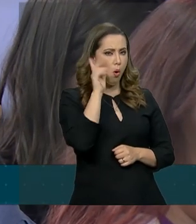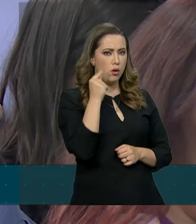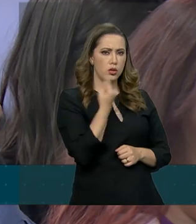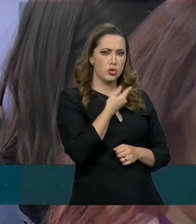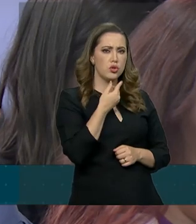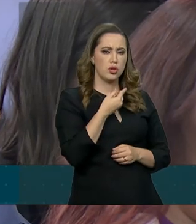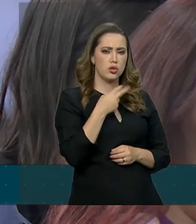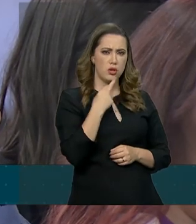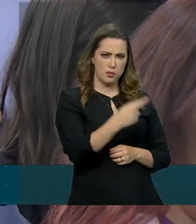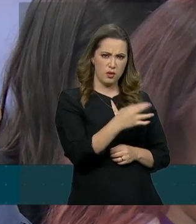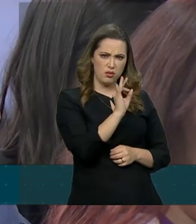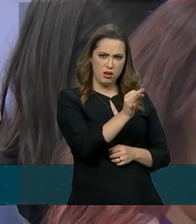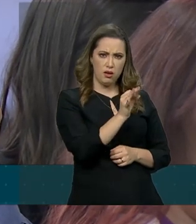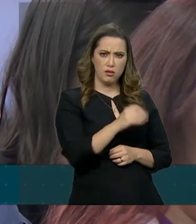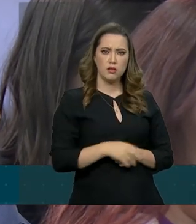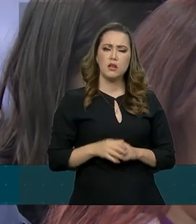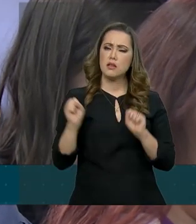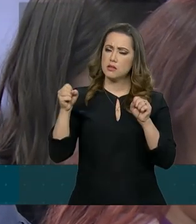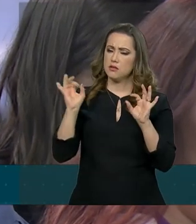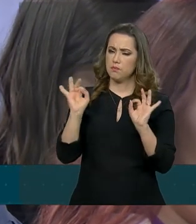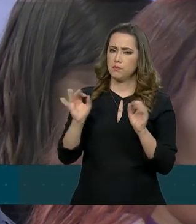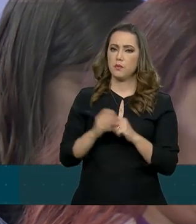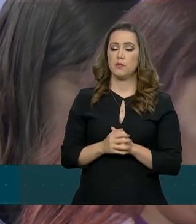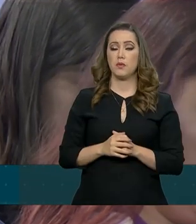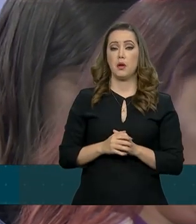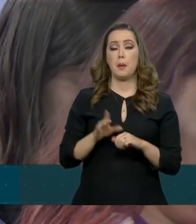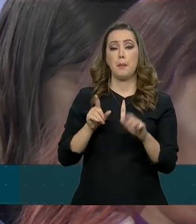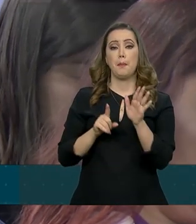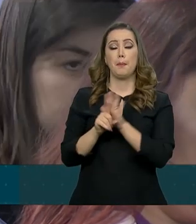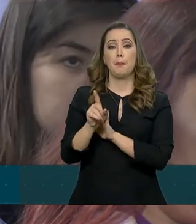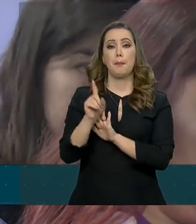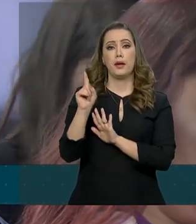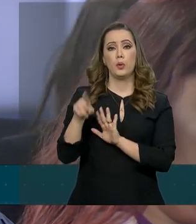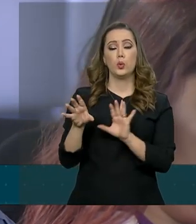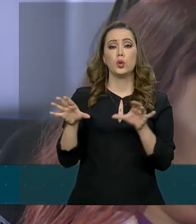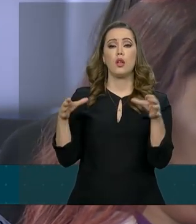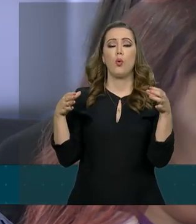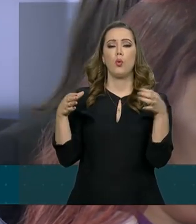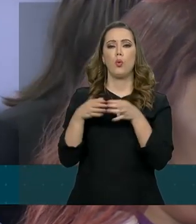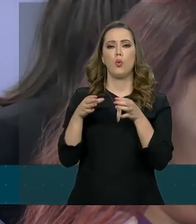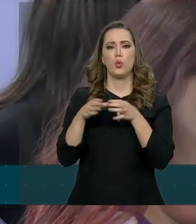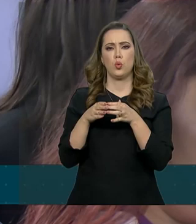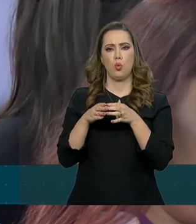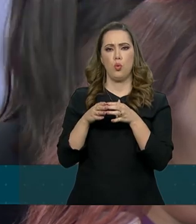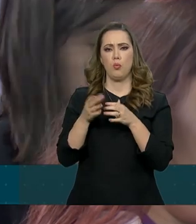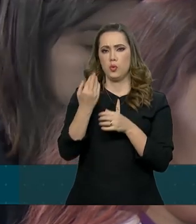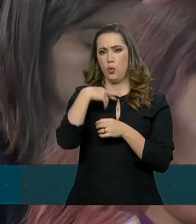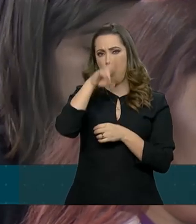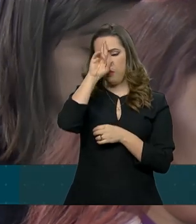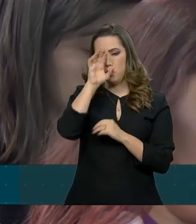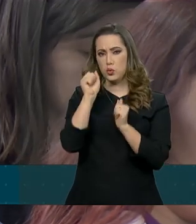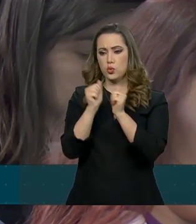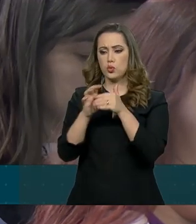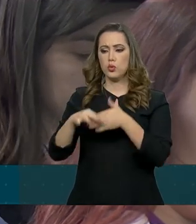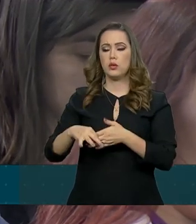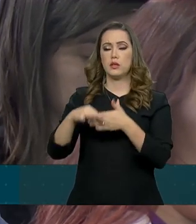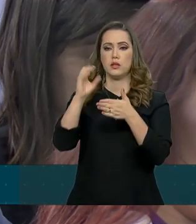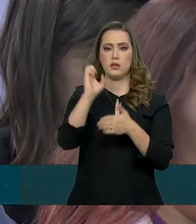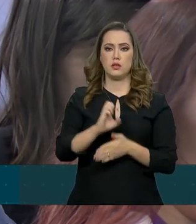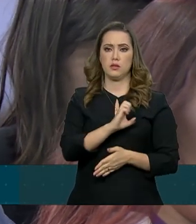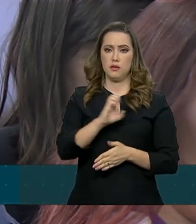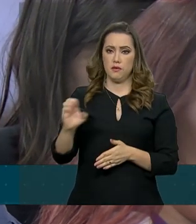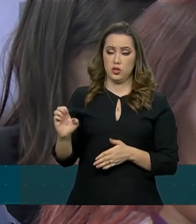agradecer. O que eu queria lhe perguntar sobre o almoço do presidente Bolsonaro com a bancada evangélica, lideranças evangélicas nesse almoço